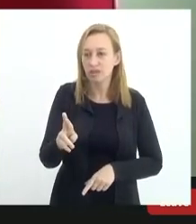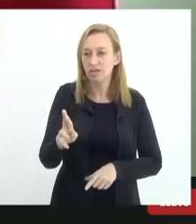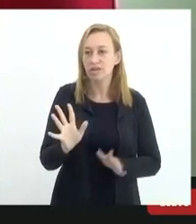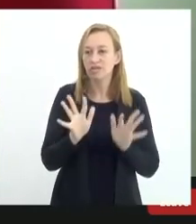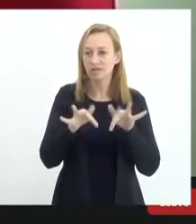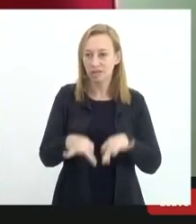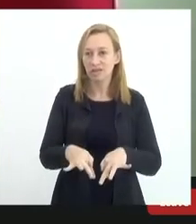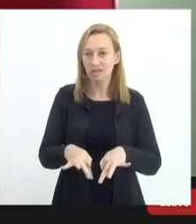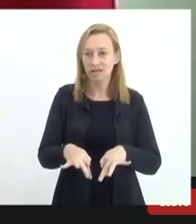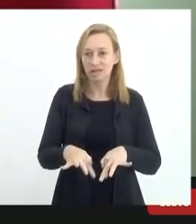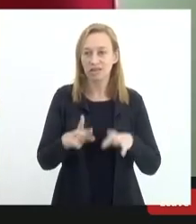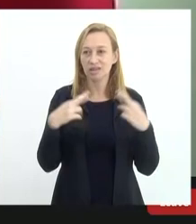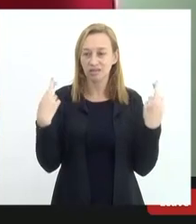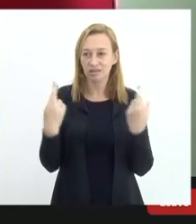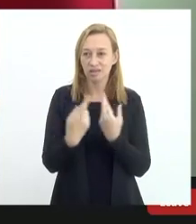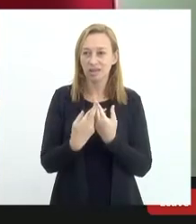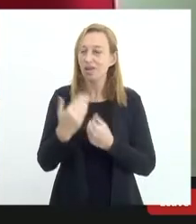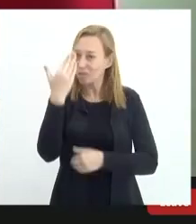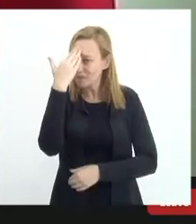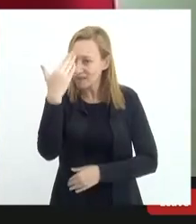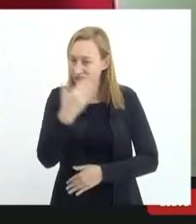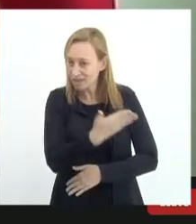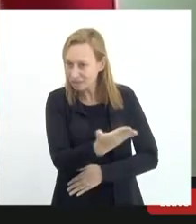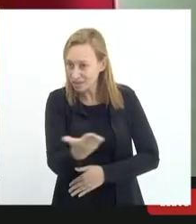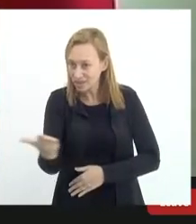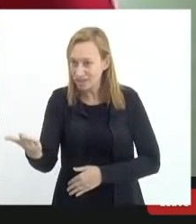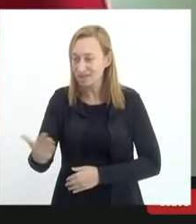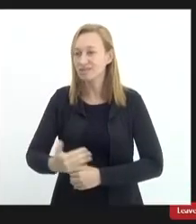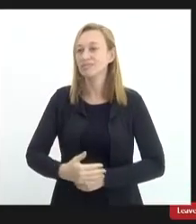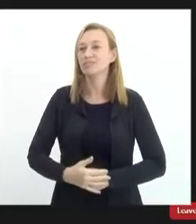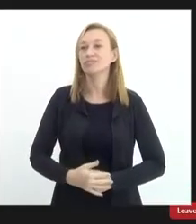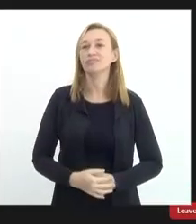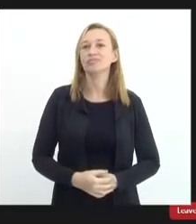encerrada a presente reunião muito obrigada a todas e todos